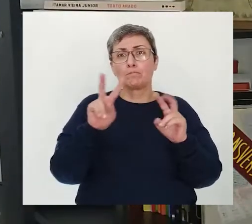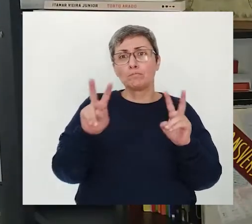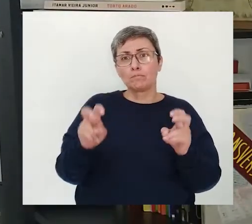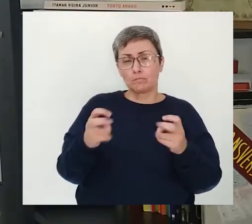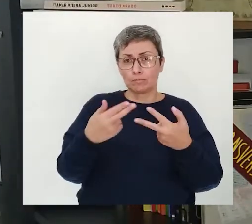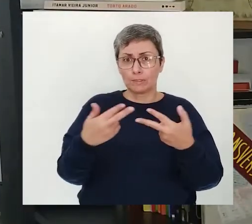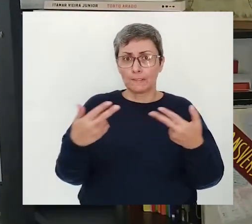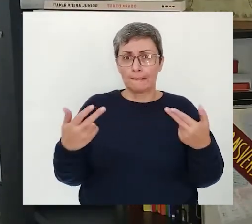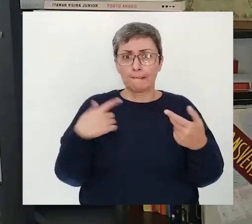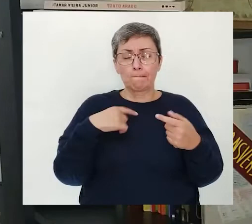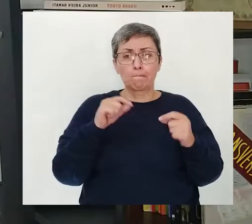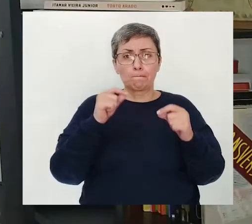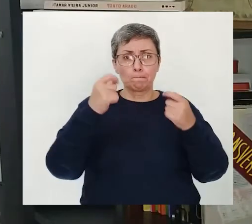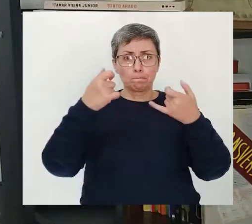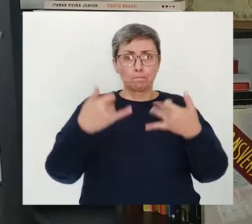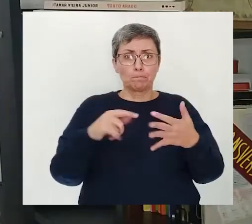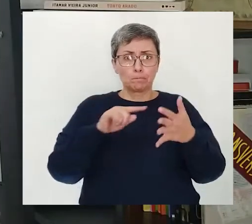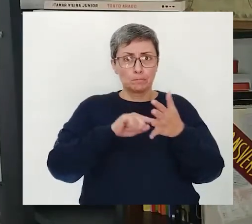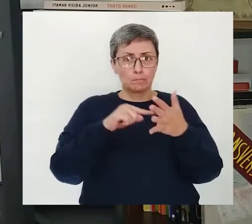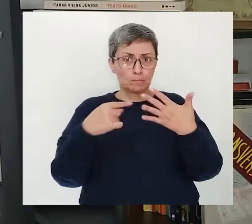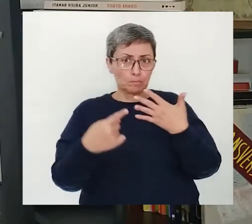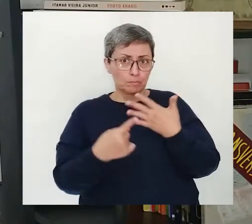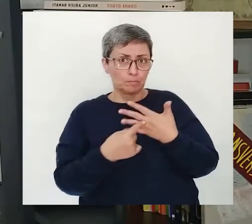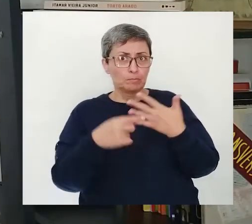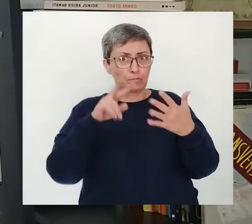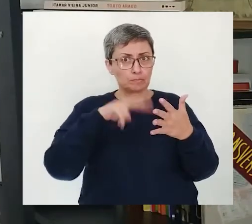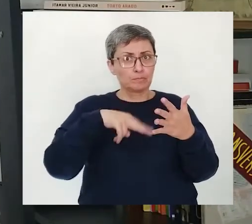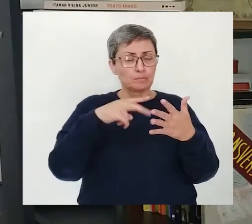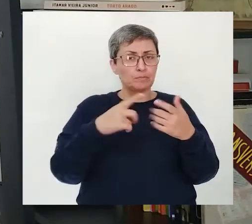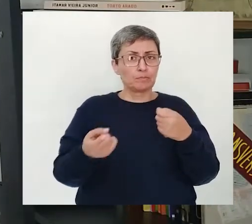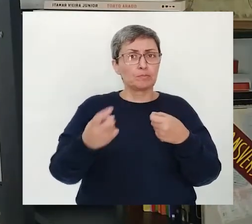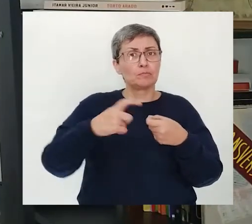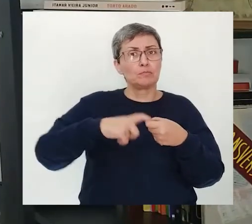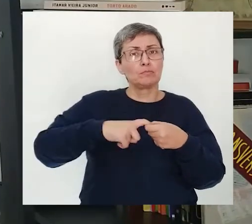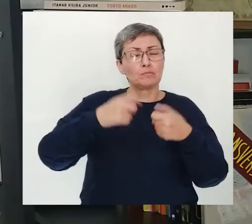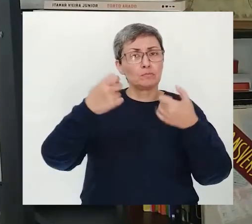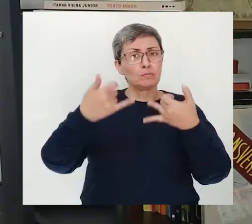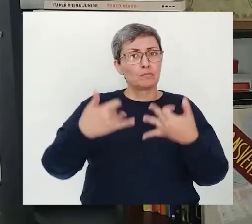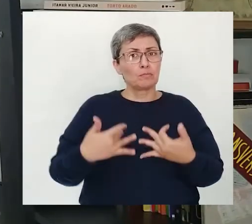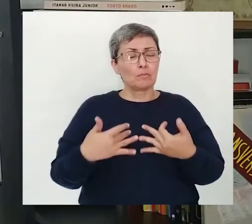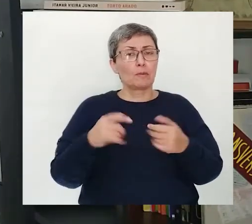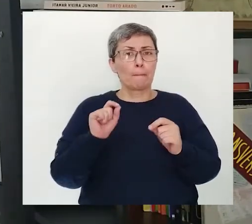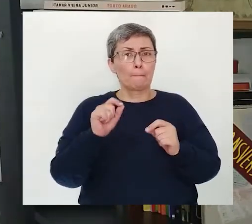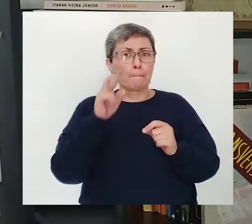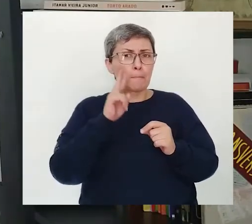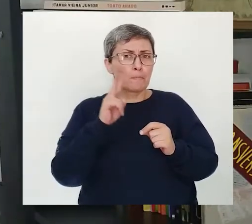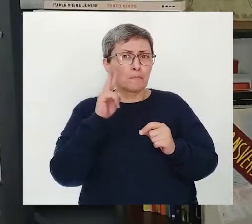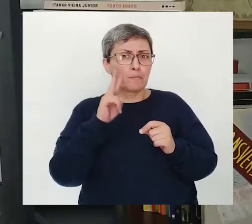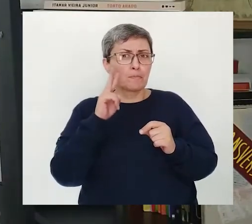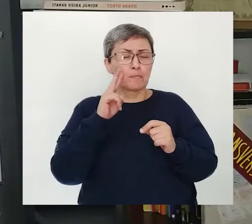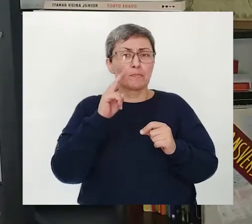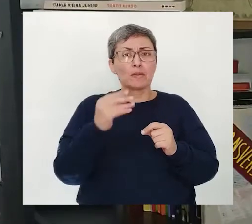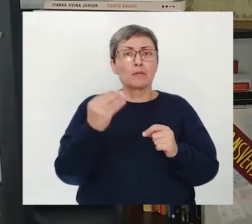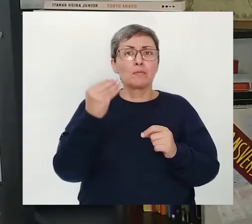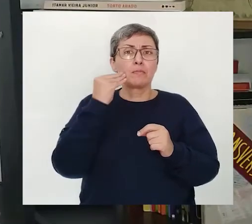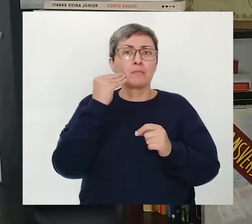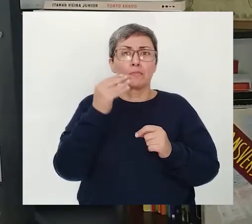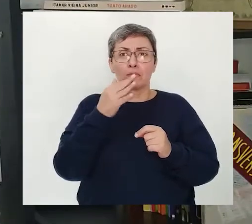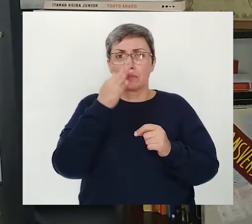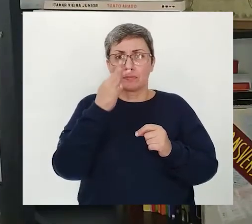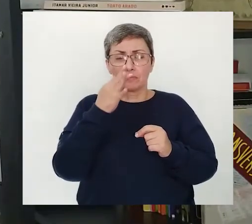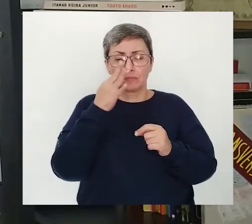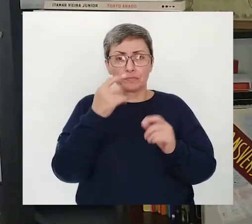algumas questões Eu vou falar sobre a metáfora Eu vou ler o poema E a gente volta Para falar um pouquinho sobre isso Vocês se lembram do poema Beija-flor?